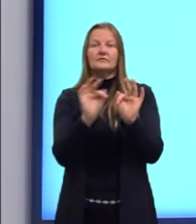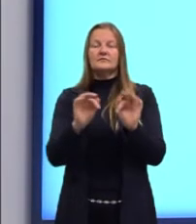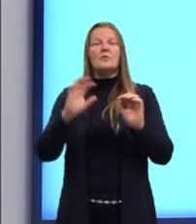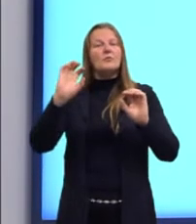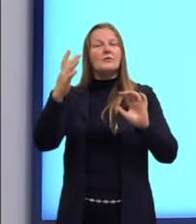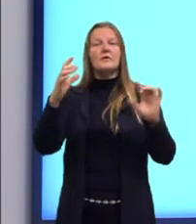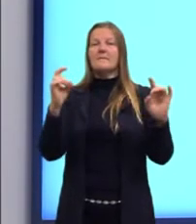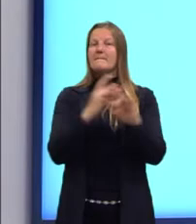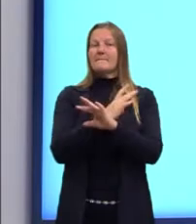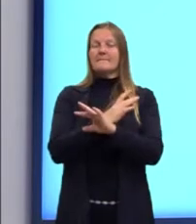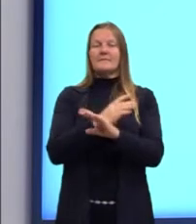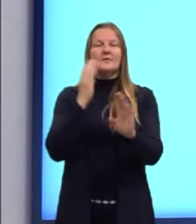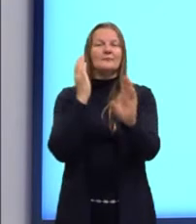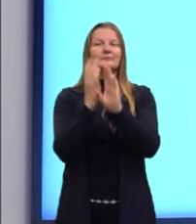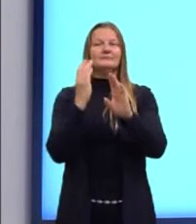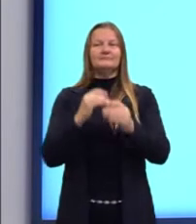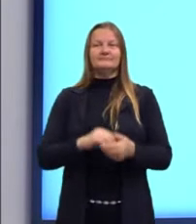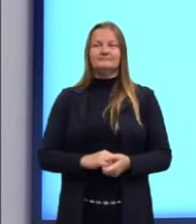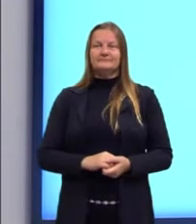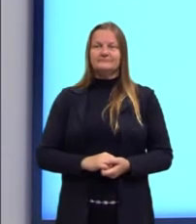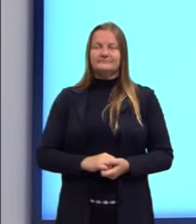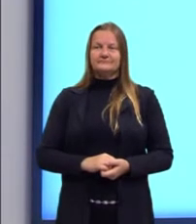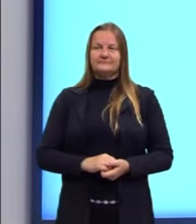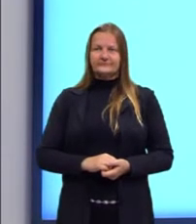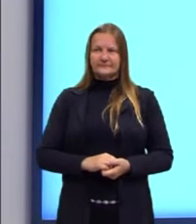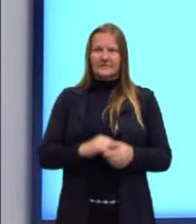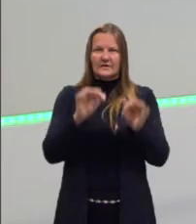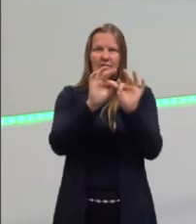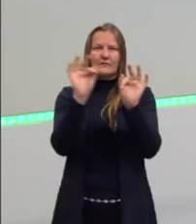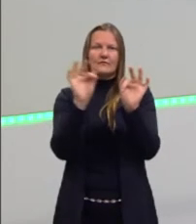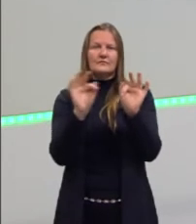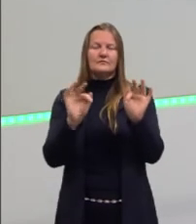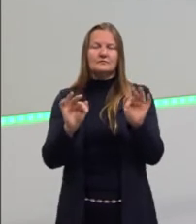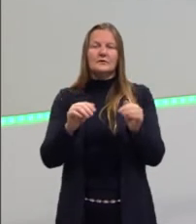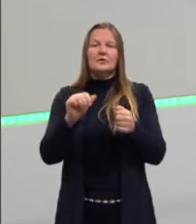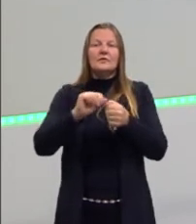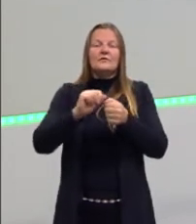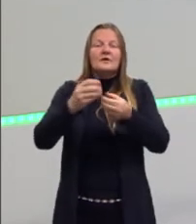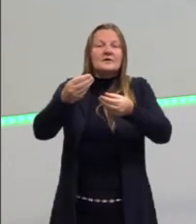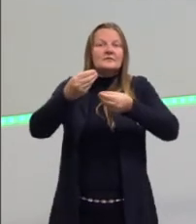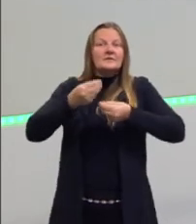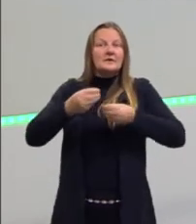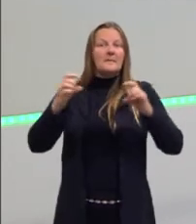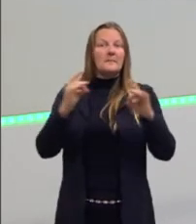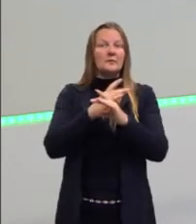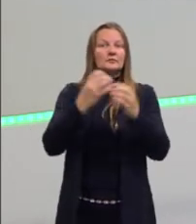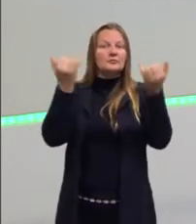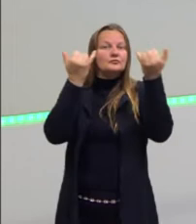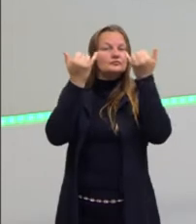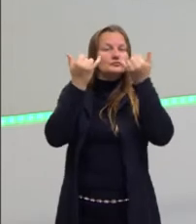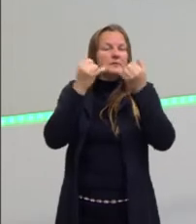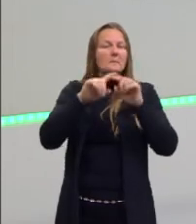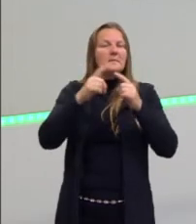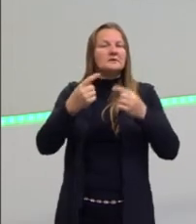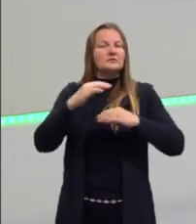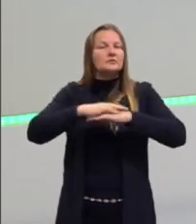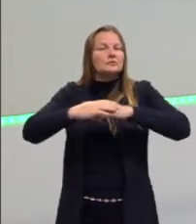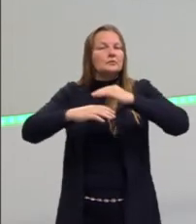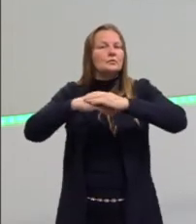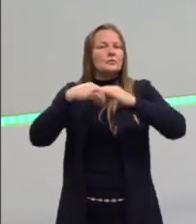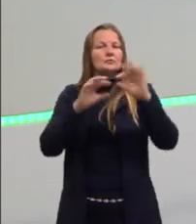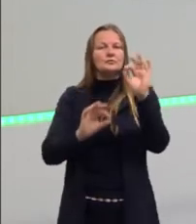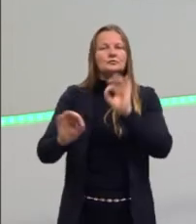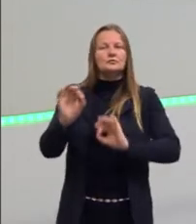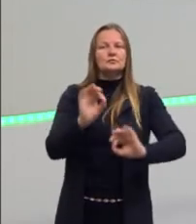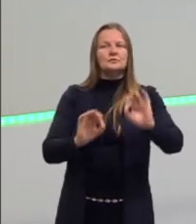exponencial. Inclusive, né? Essa função, ela não foi nos dada no enunciado, mas nós montamos, determinamos